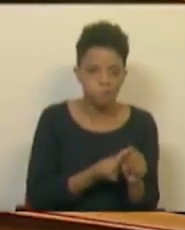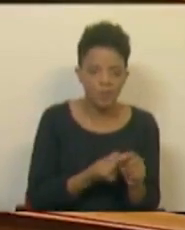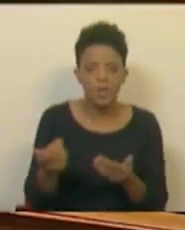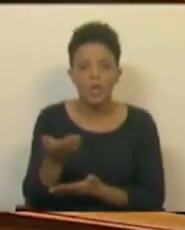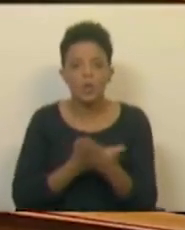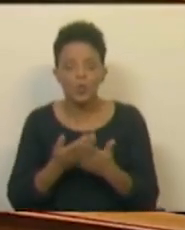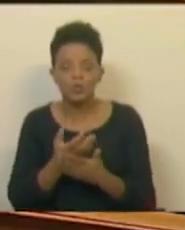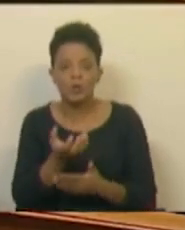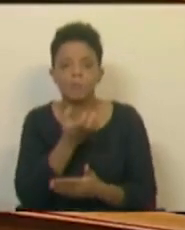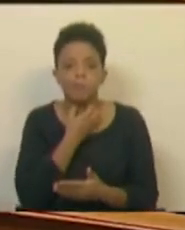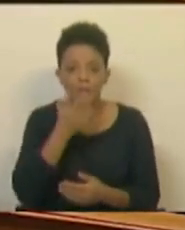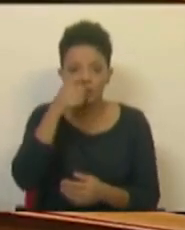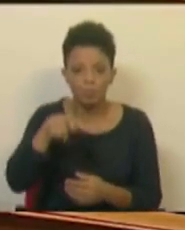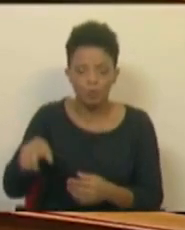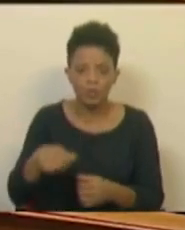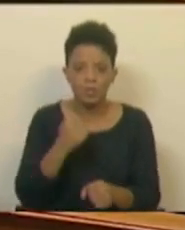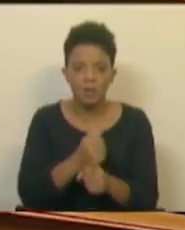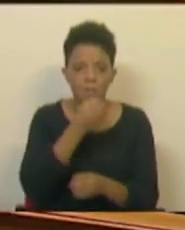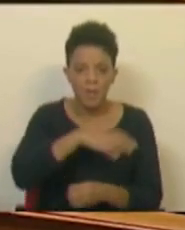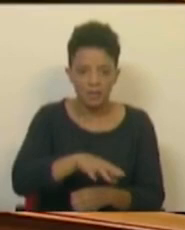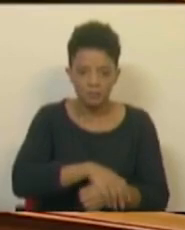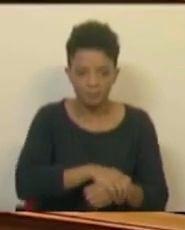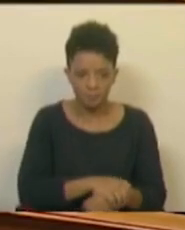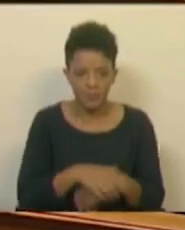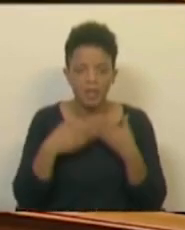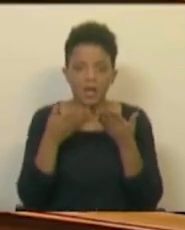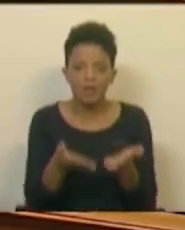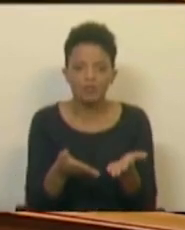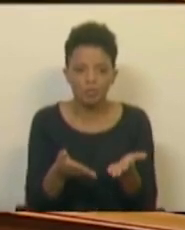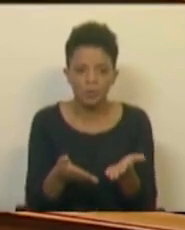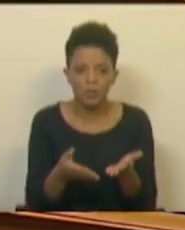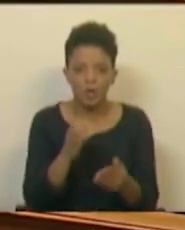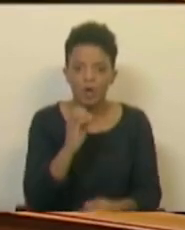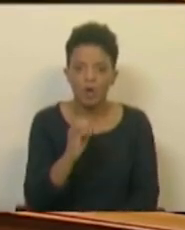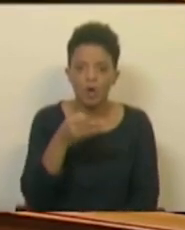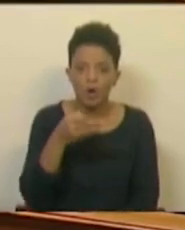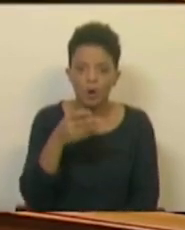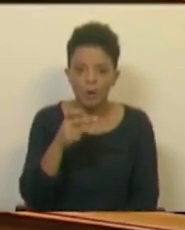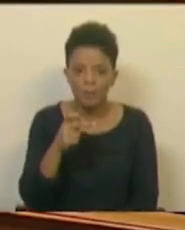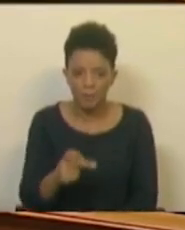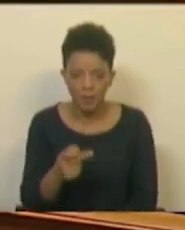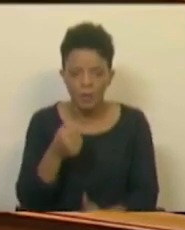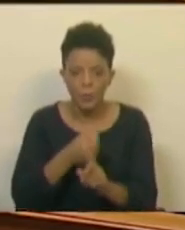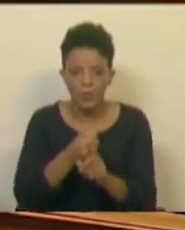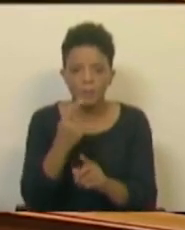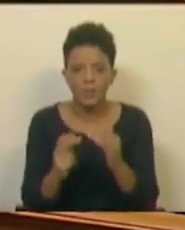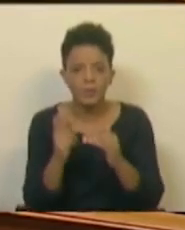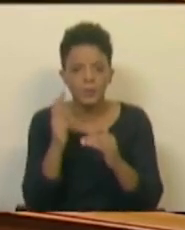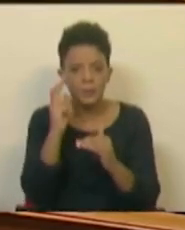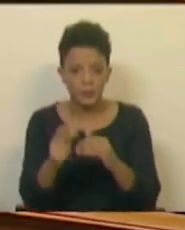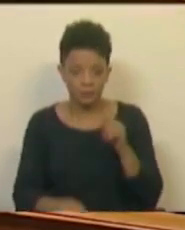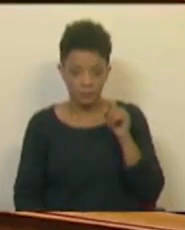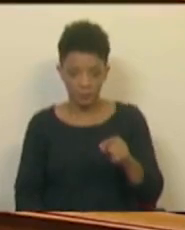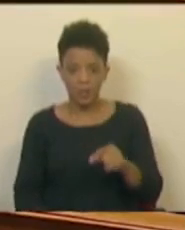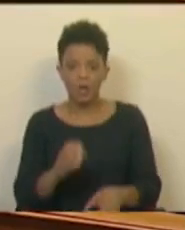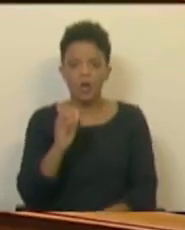o negócio colapsa, as pessoas perdem emprego. Ajudem a OPA a combater a inflação. Esta